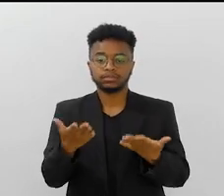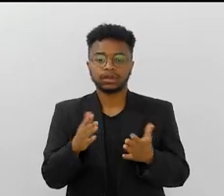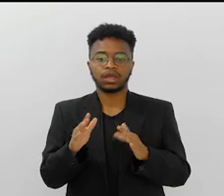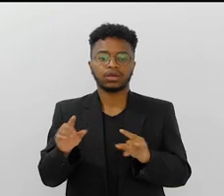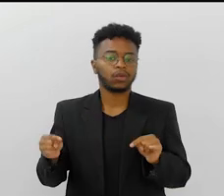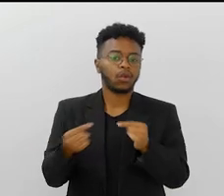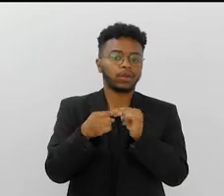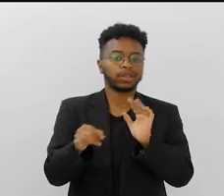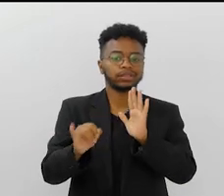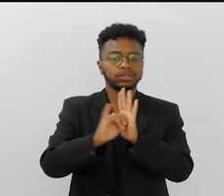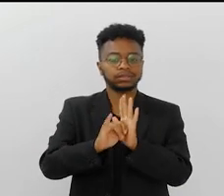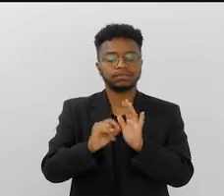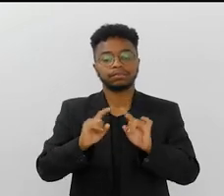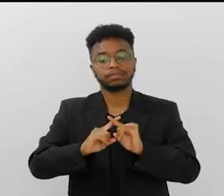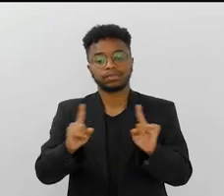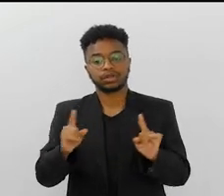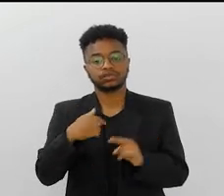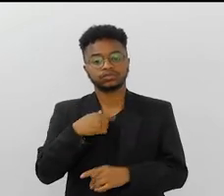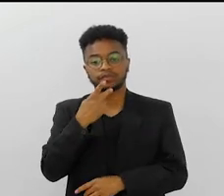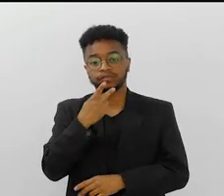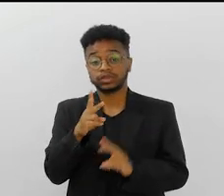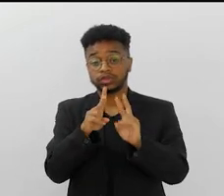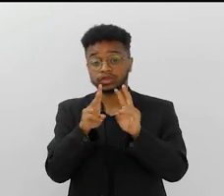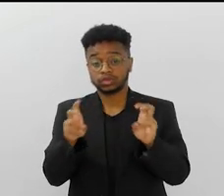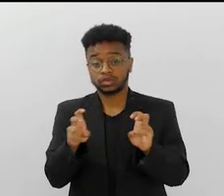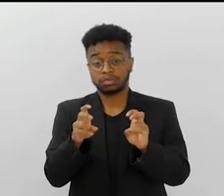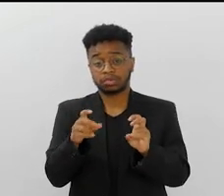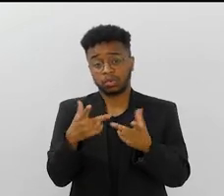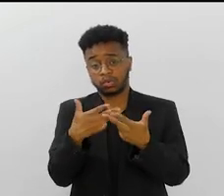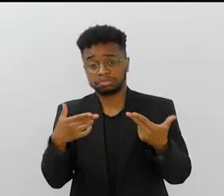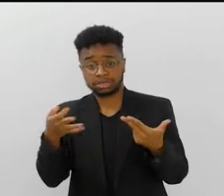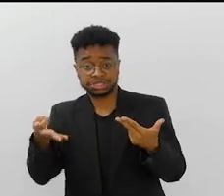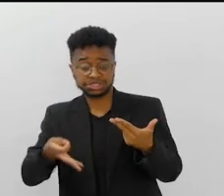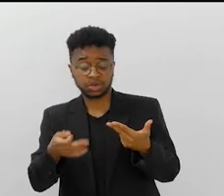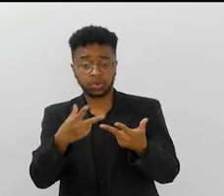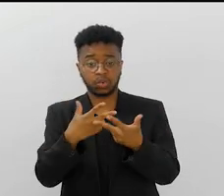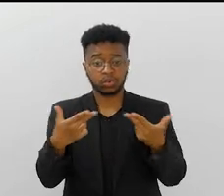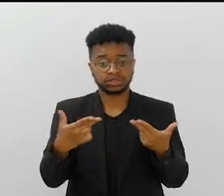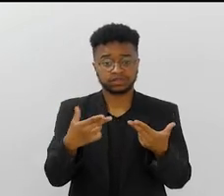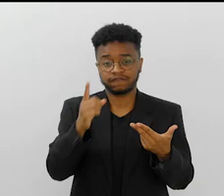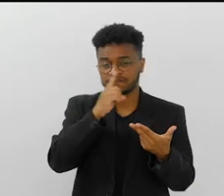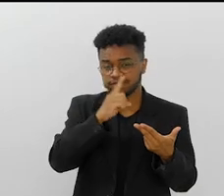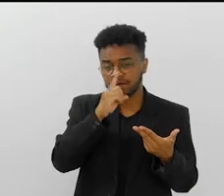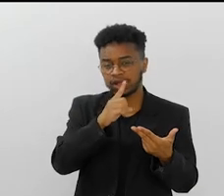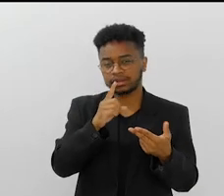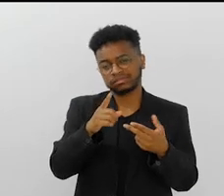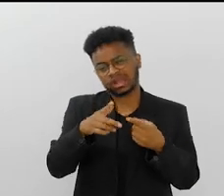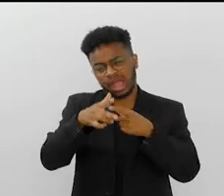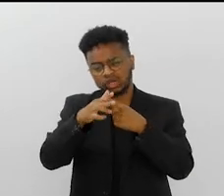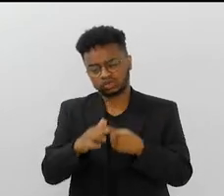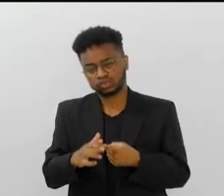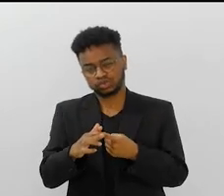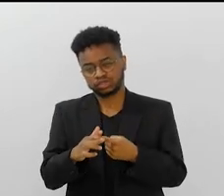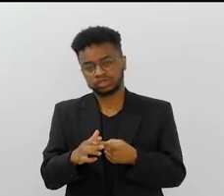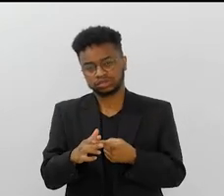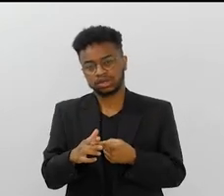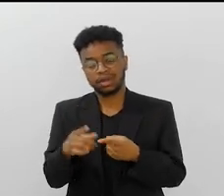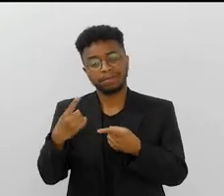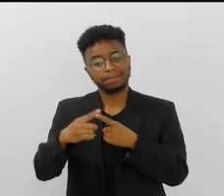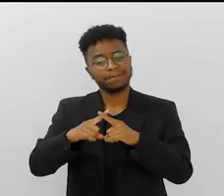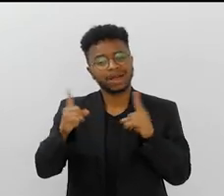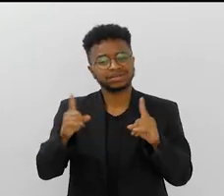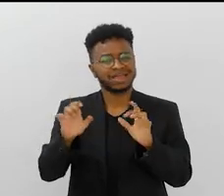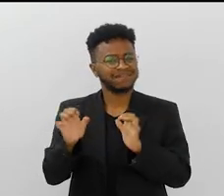traria mais identidade à festa. Mas eu estou falando de acertos, né, de ajustes melhores